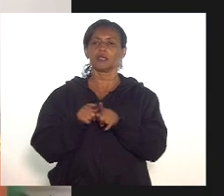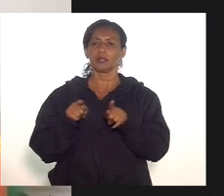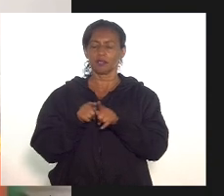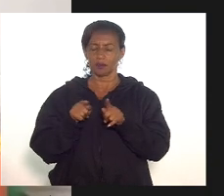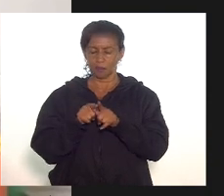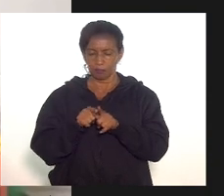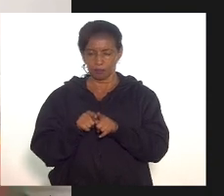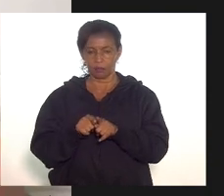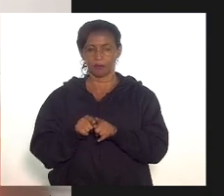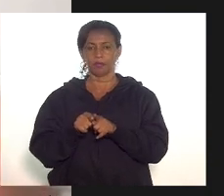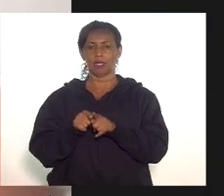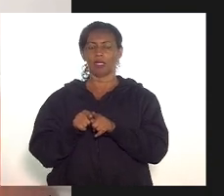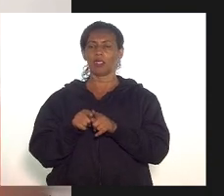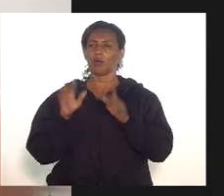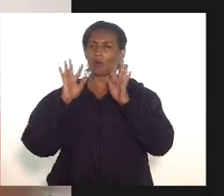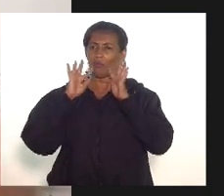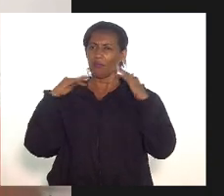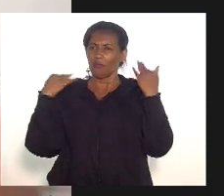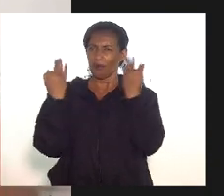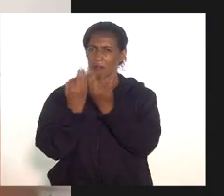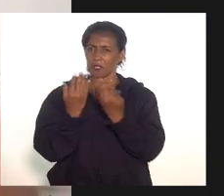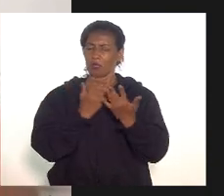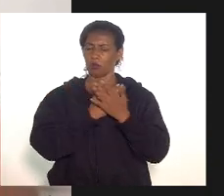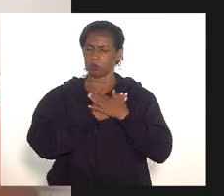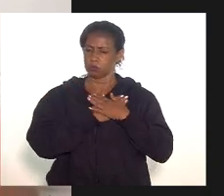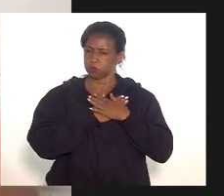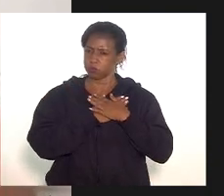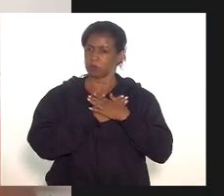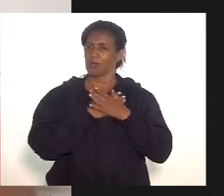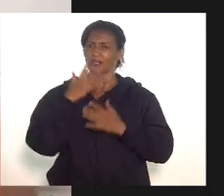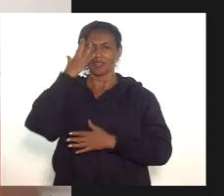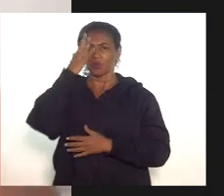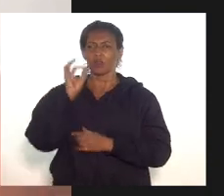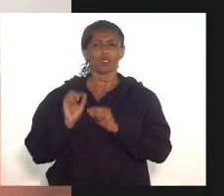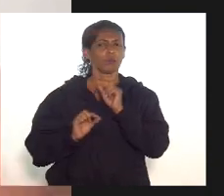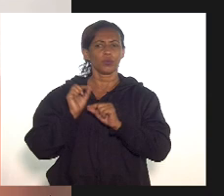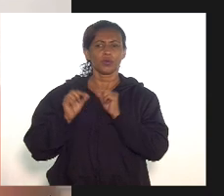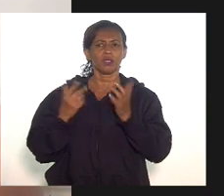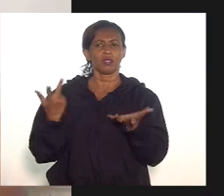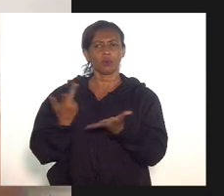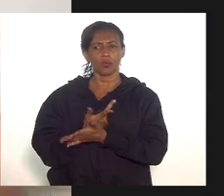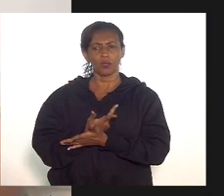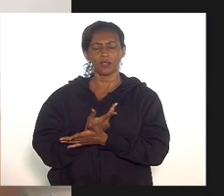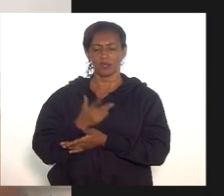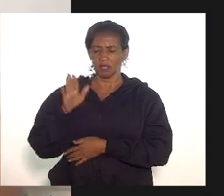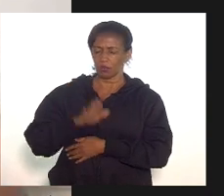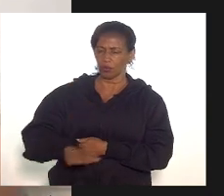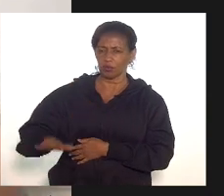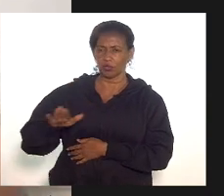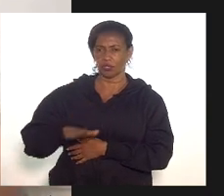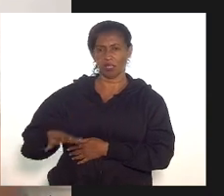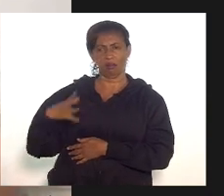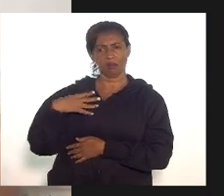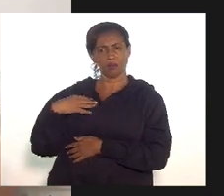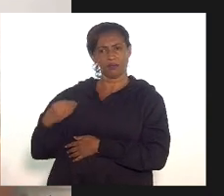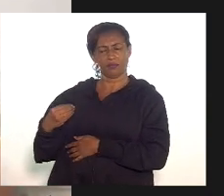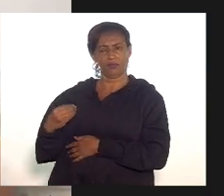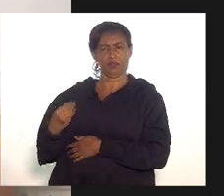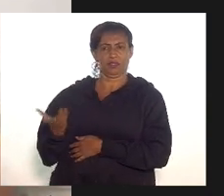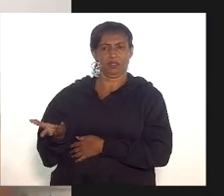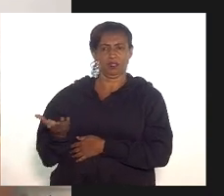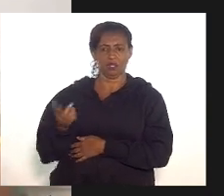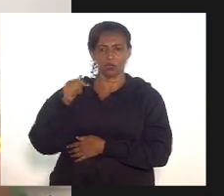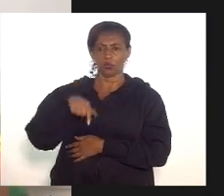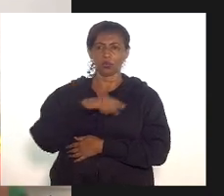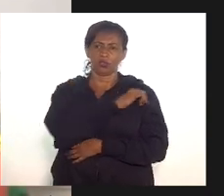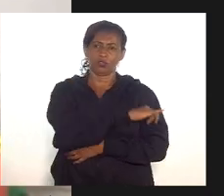solidarizar com aquelas famílias que até hoje não sabem o aconteceu com seus filhos, com as suas crianças desaparecidas no âmbito